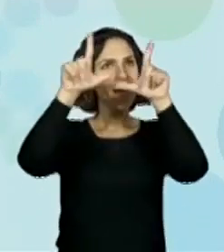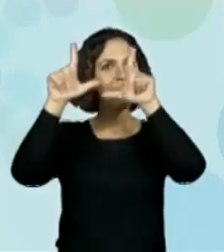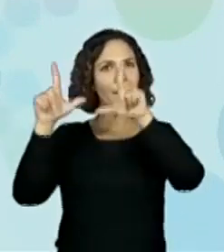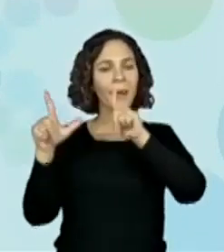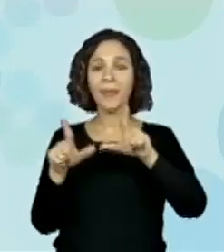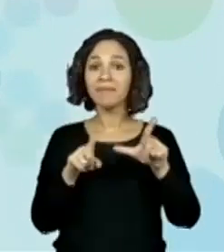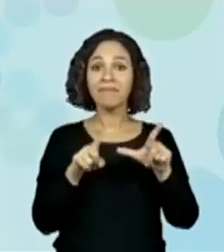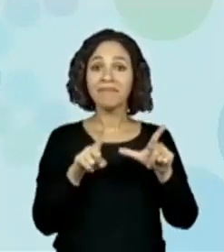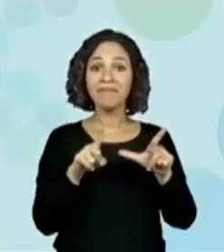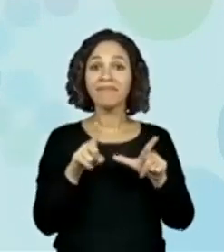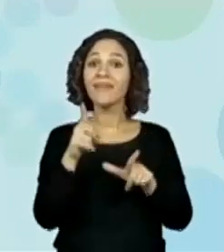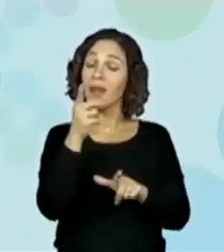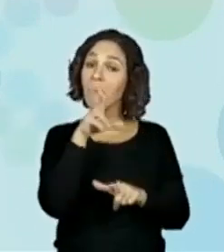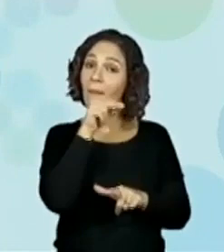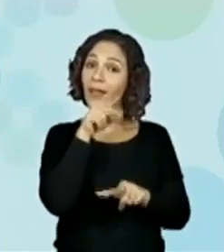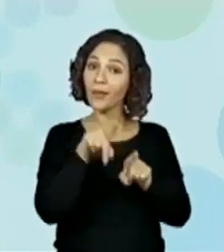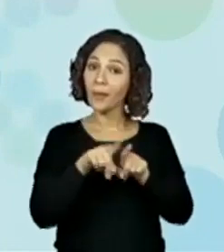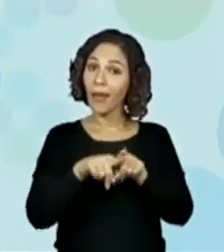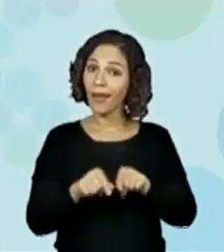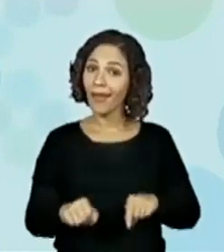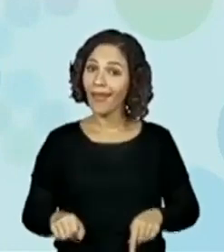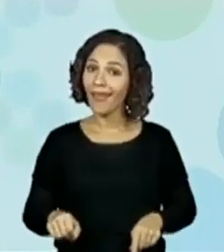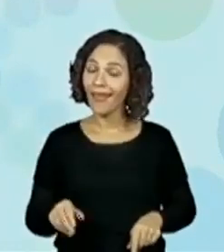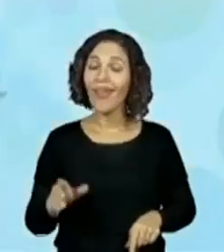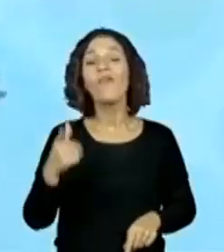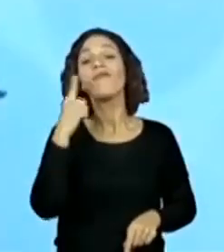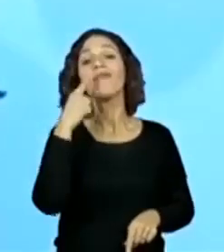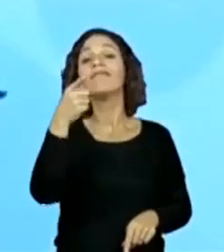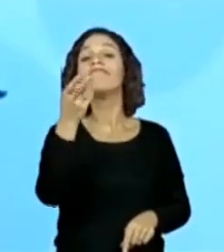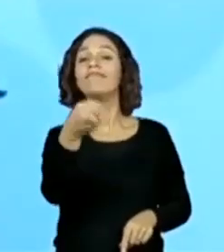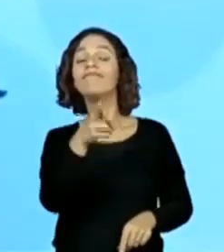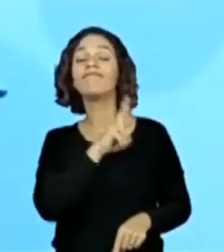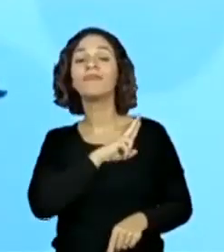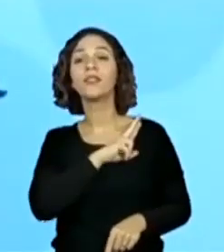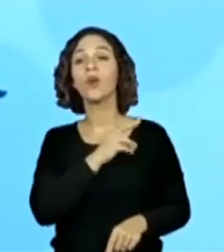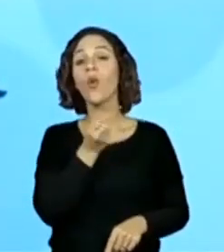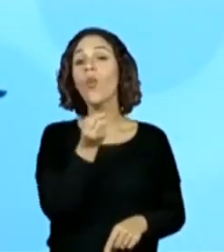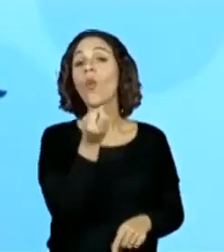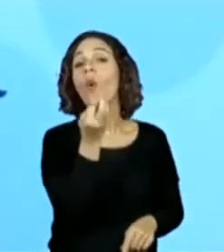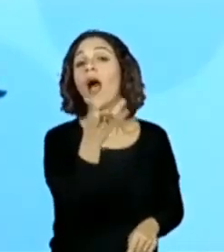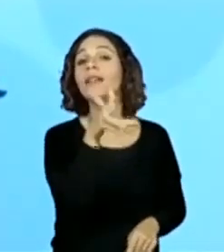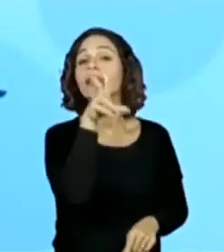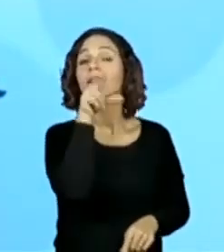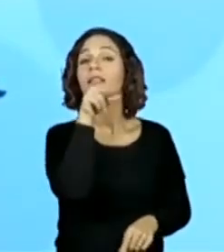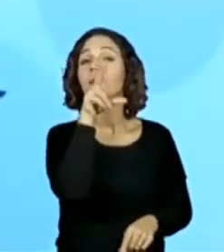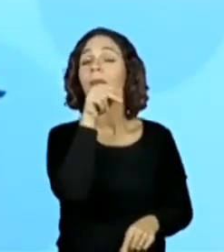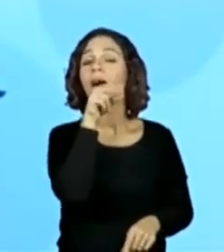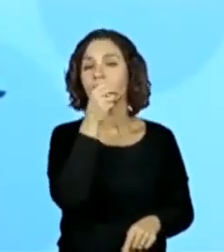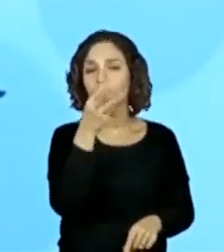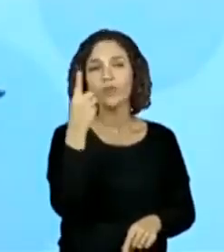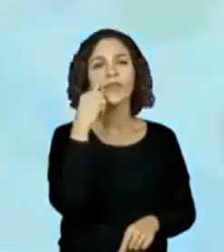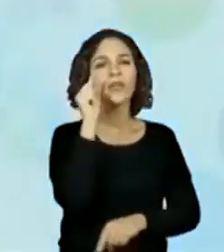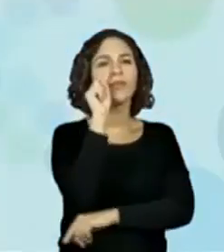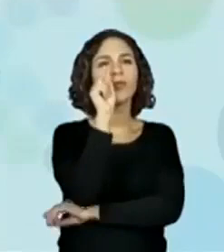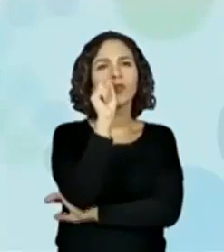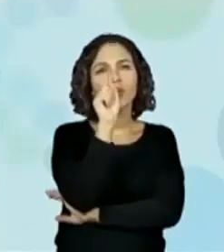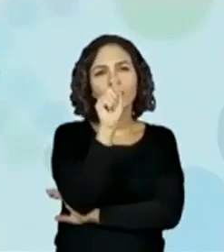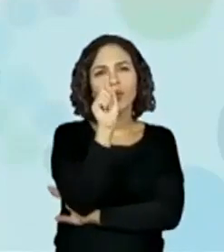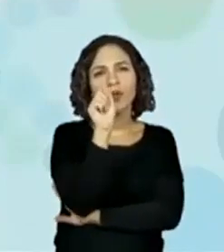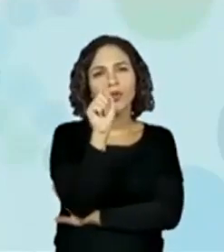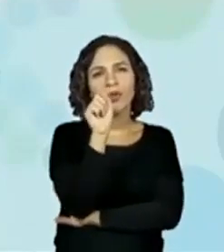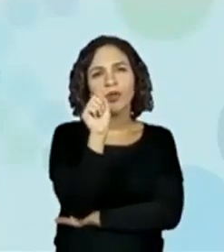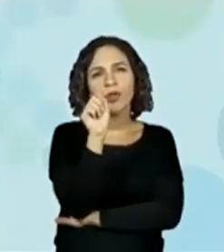monte de patinho aí, ó? Será que a gente consegue adivinhar quantos patinhos nós temos aí, Conta aí com o dedinho, né?